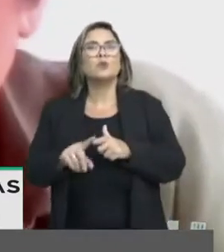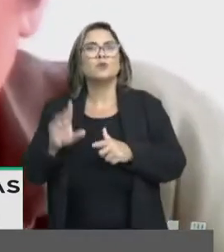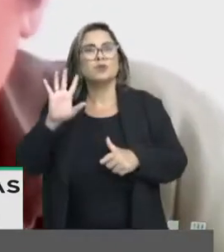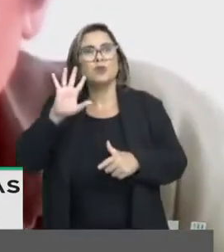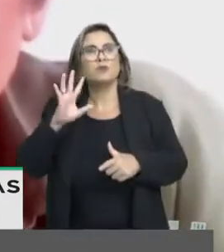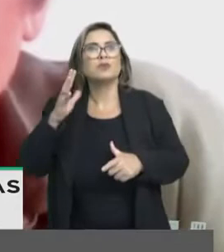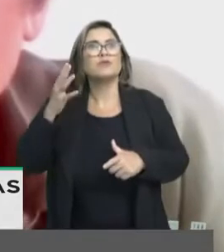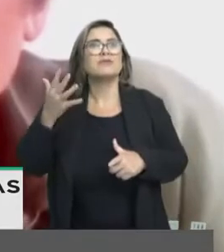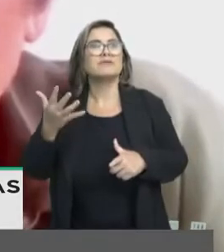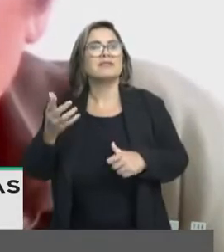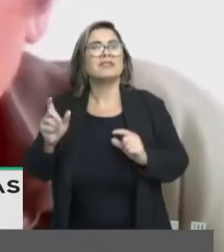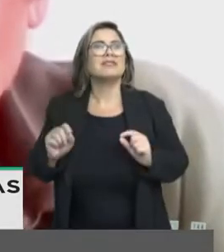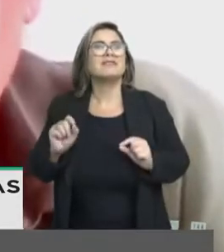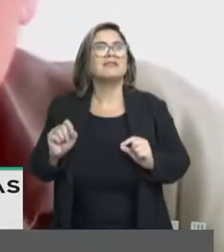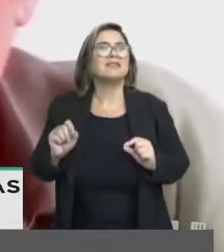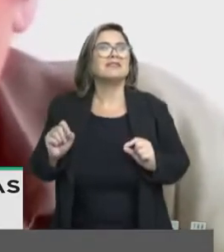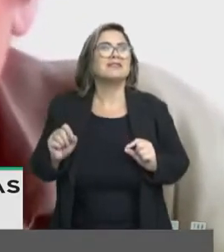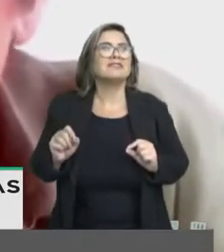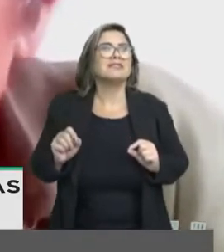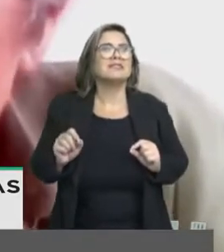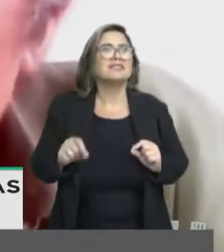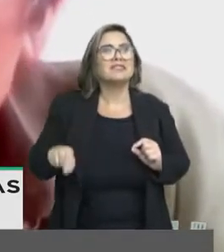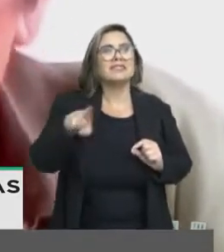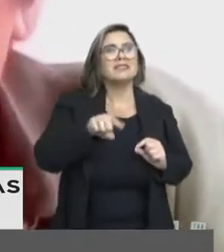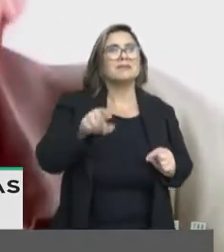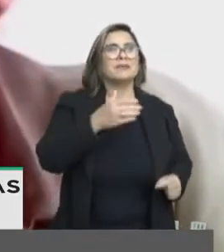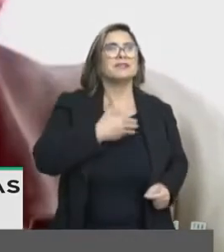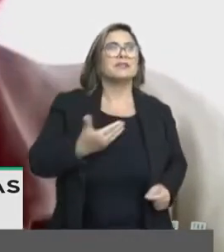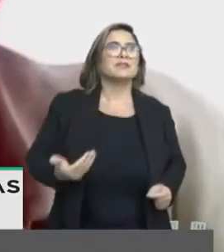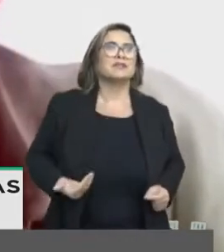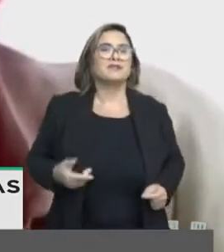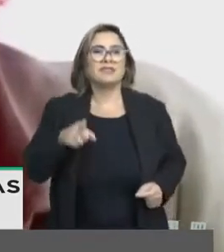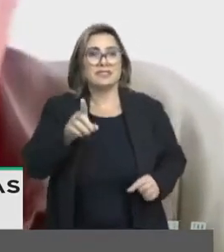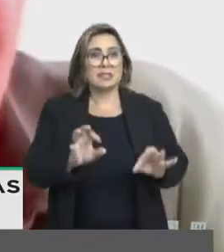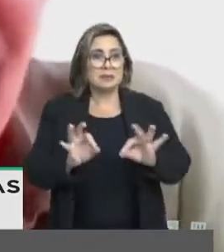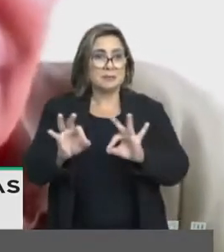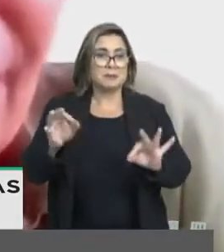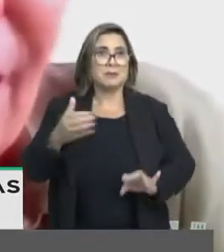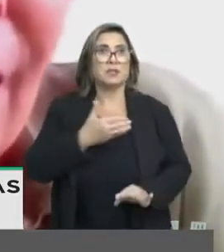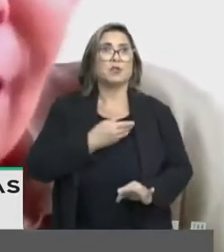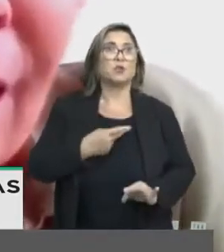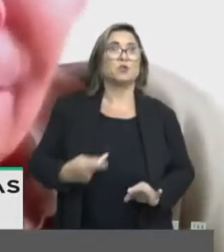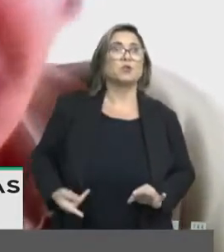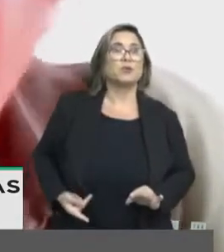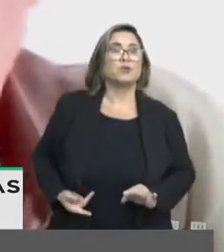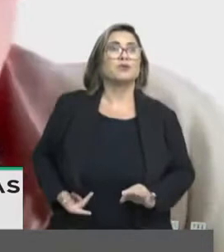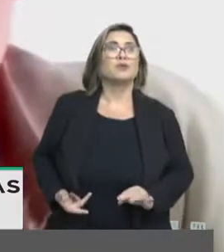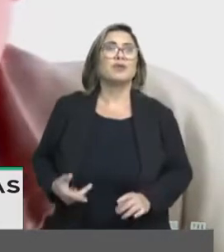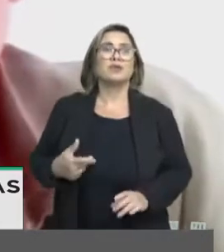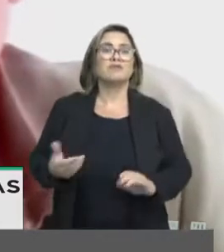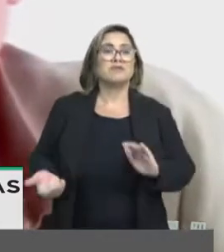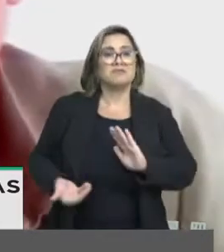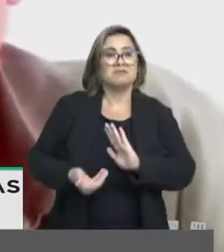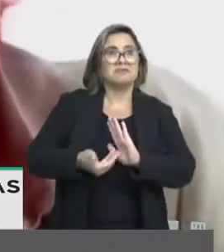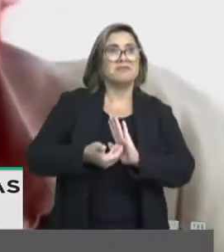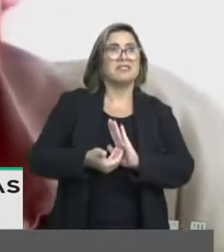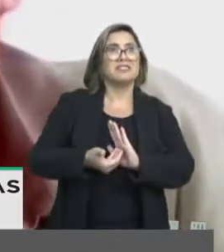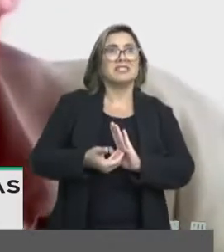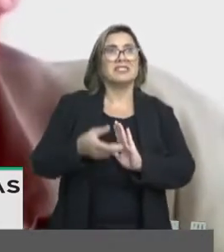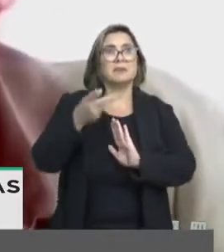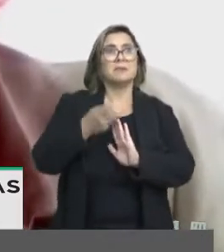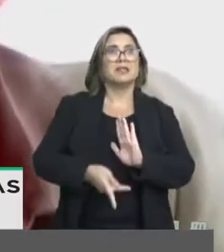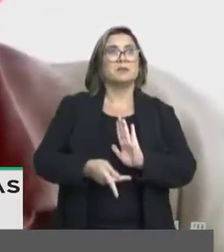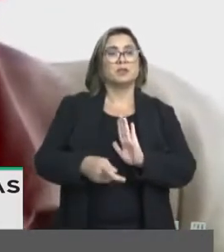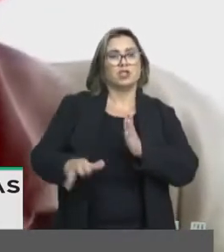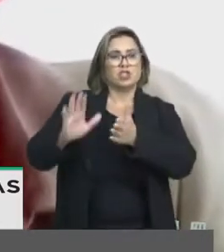políticas de inclusão? Porque foi esse mesmo governo que encaminhou um projeto para a Câmara, que é um projeto que praticamente